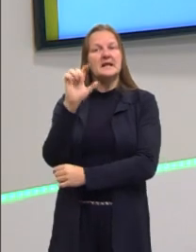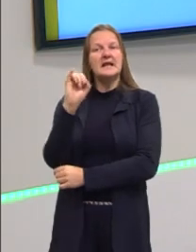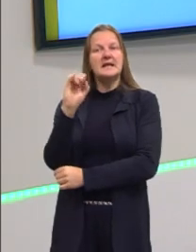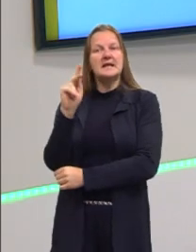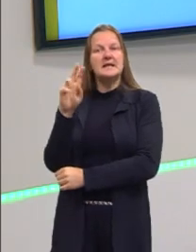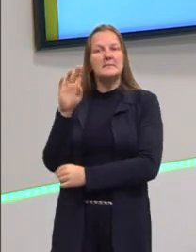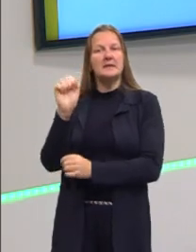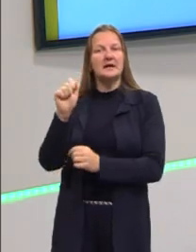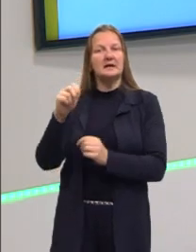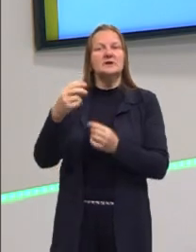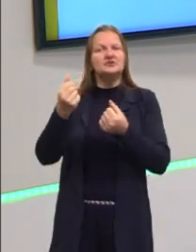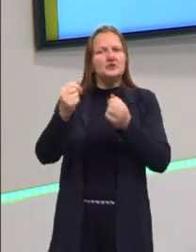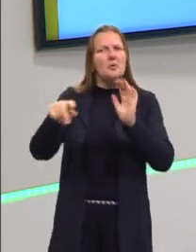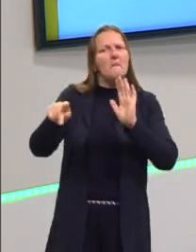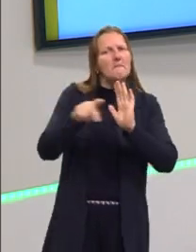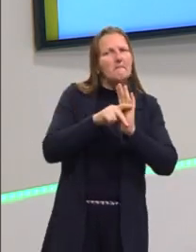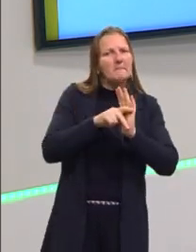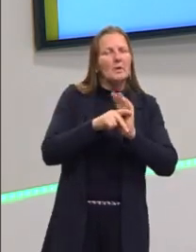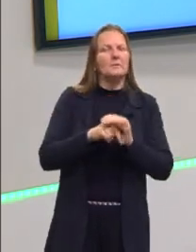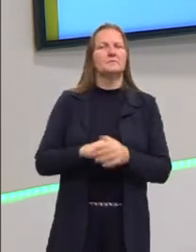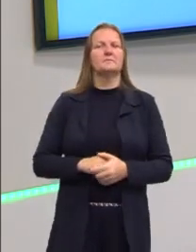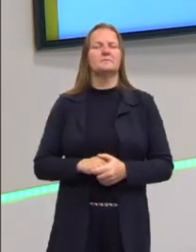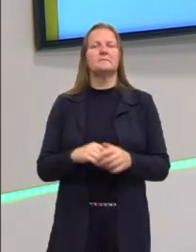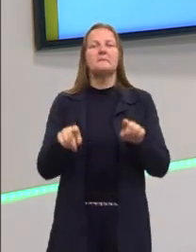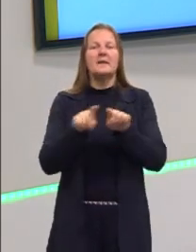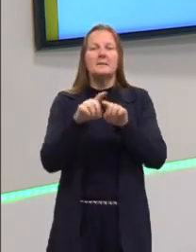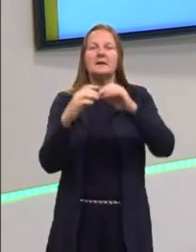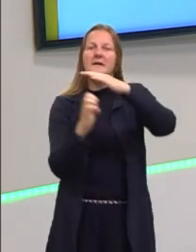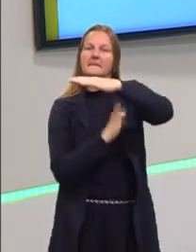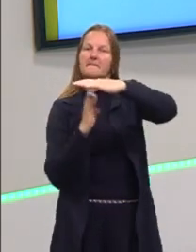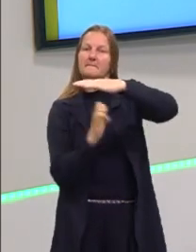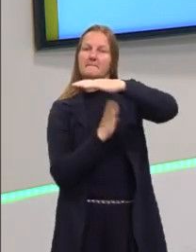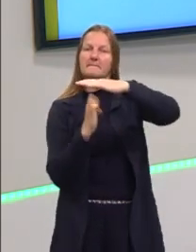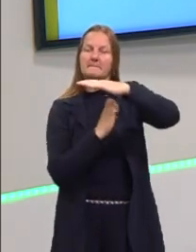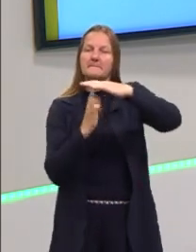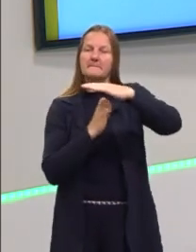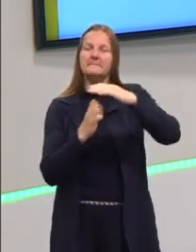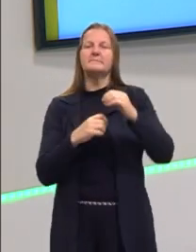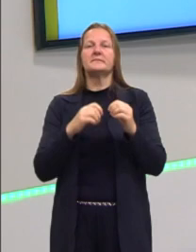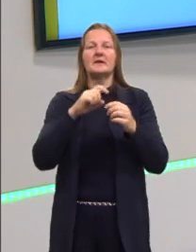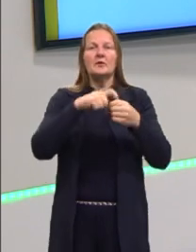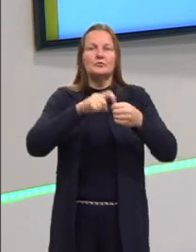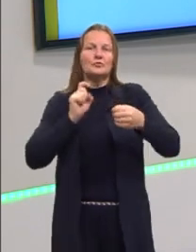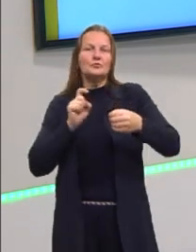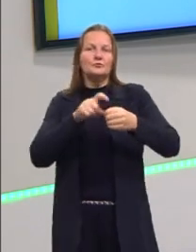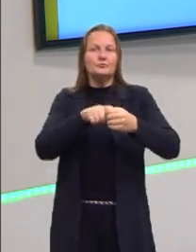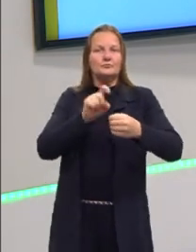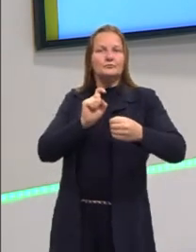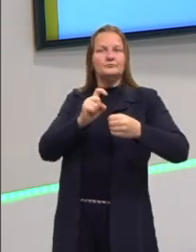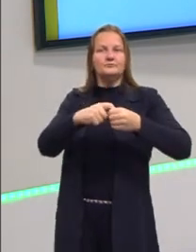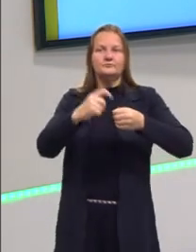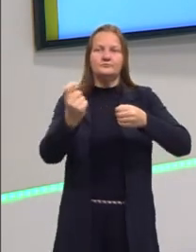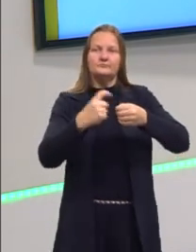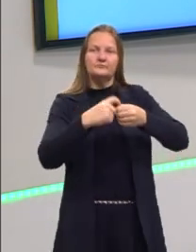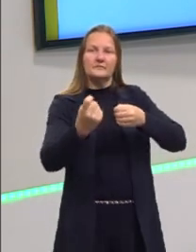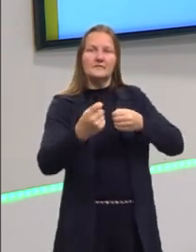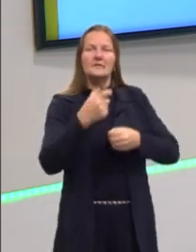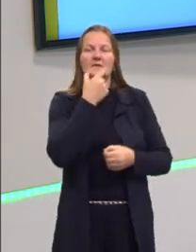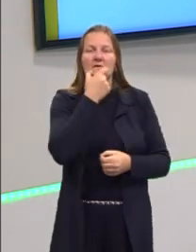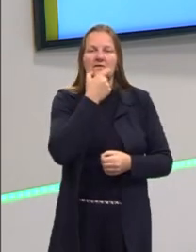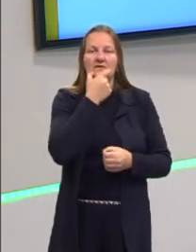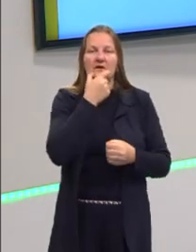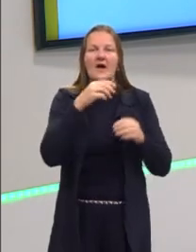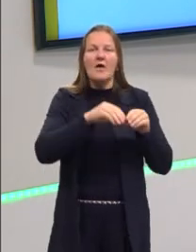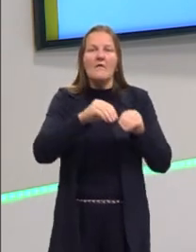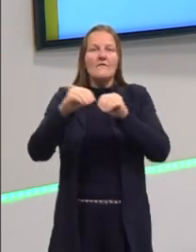então, ela está perdendo essa questão aí. Várias empresas também se mudaram, saíram do território da Inglaterra e foram